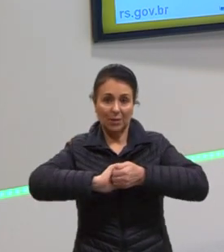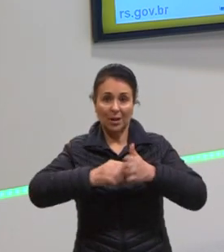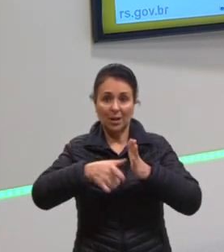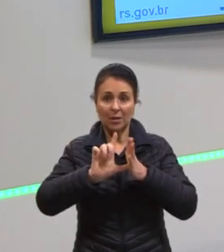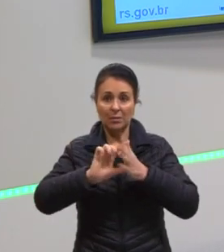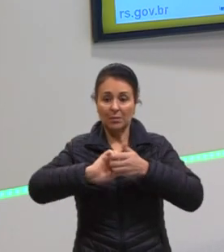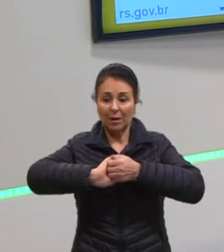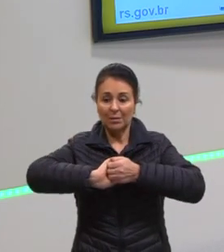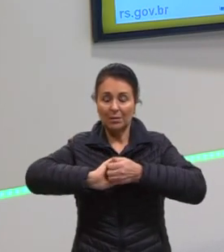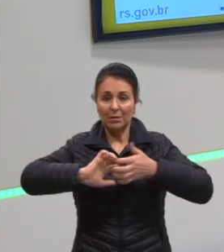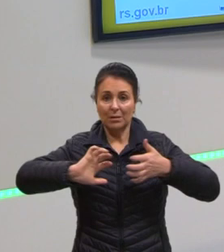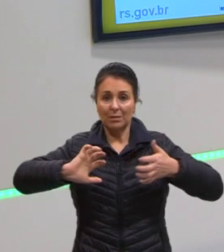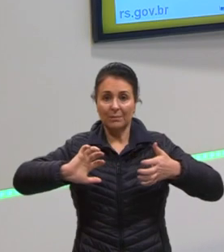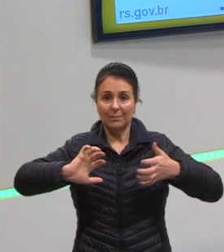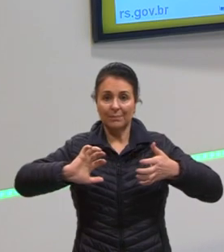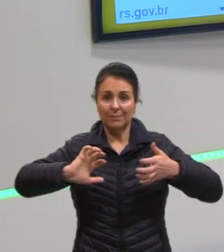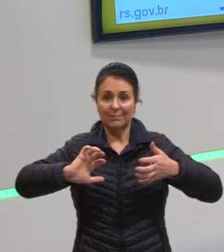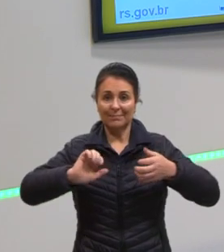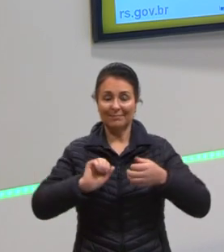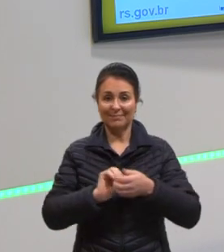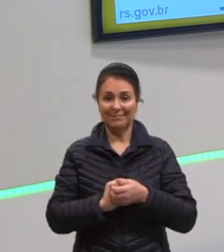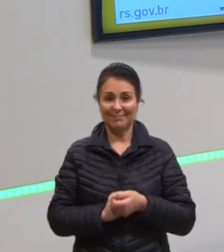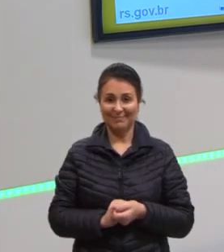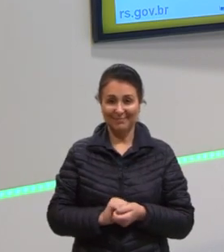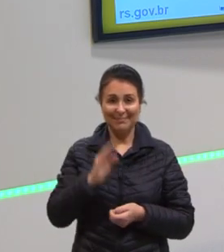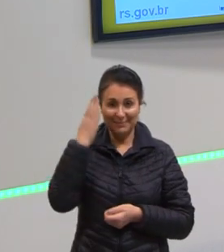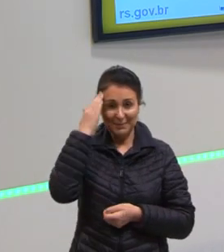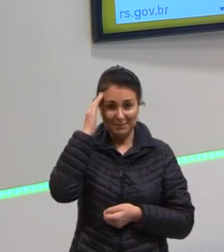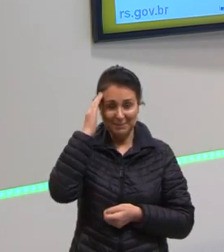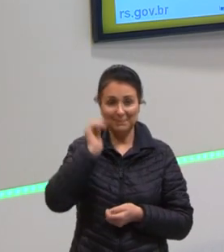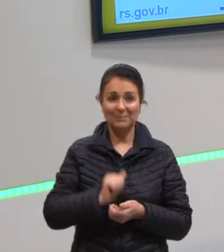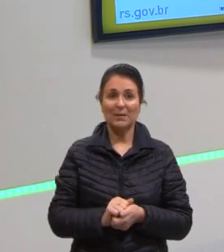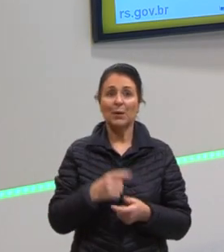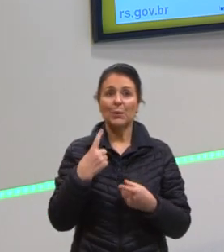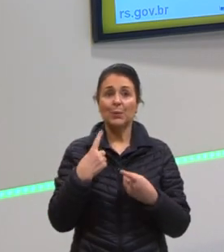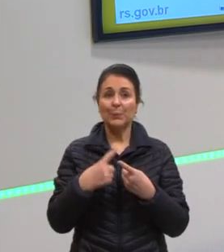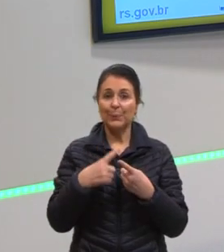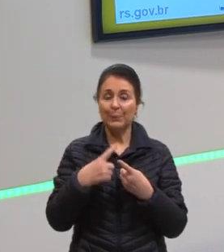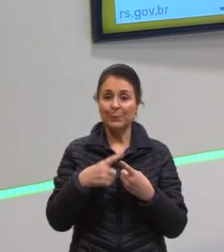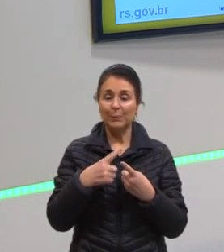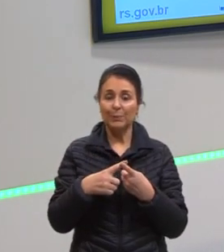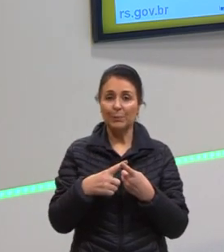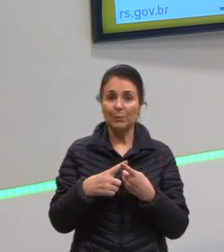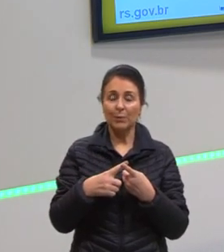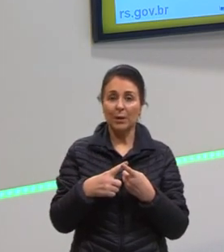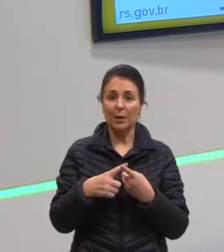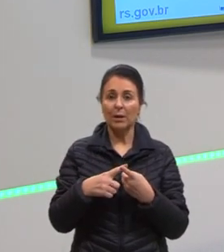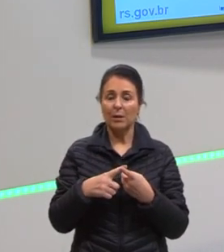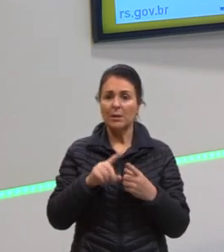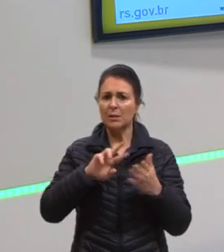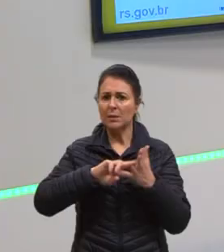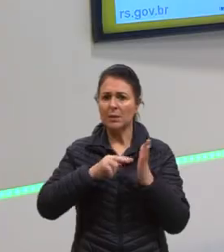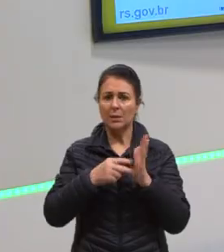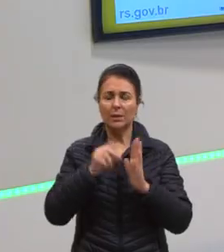Só que, elas vão se soltar. Por quê? Porque a gente quer dizer o quê, né? A molécula, quando ela